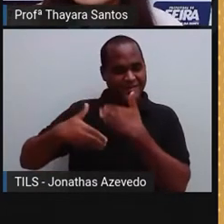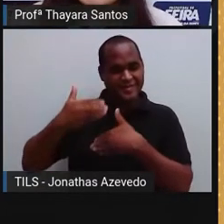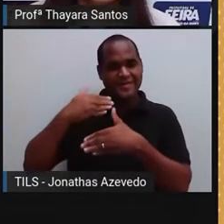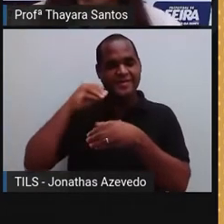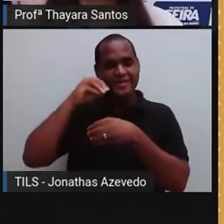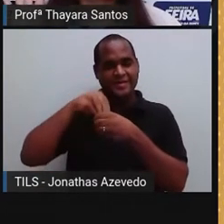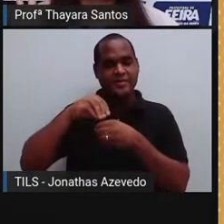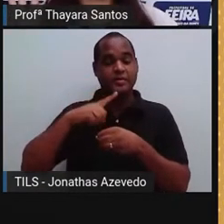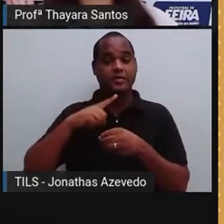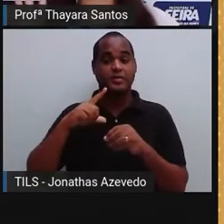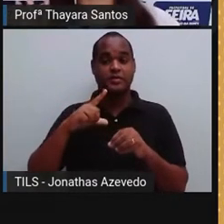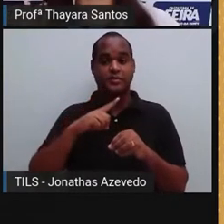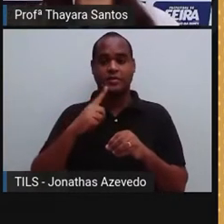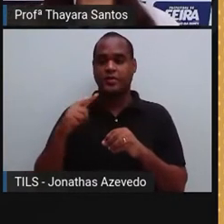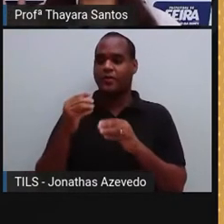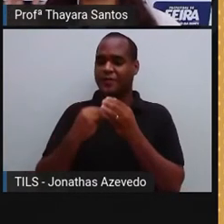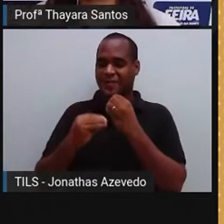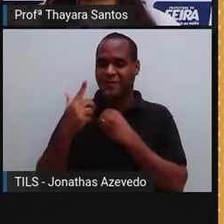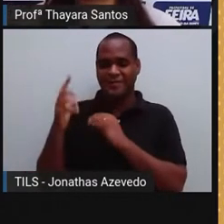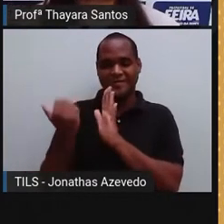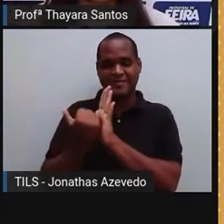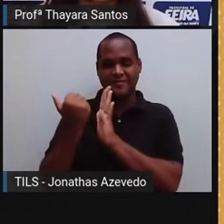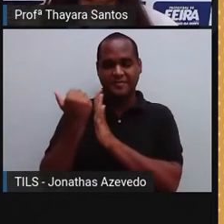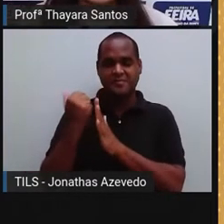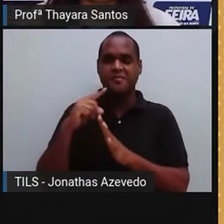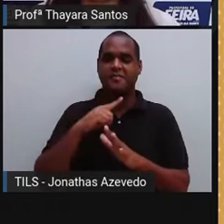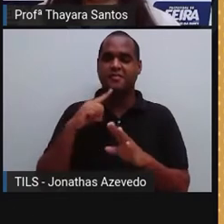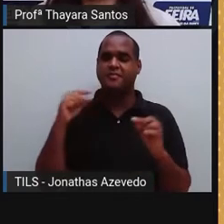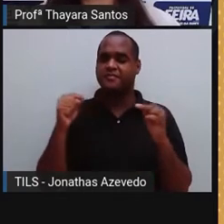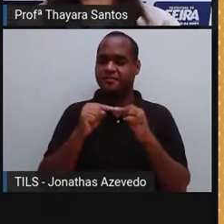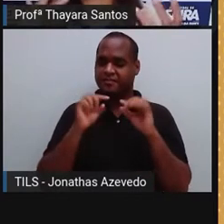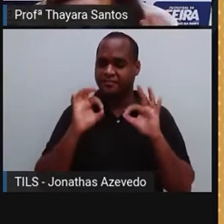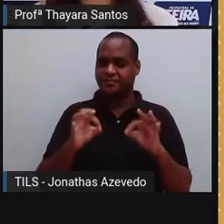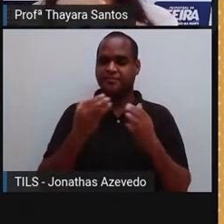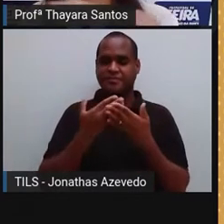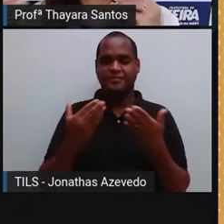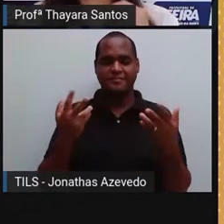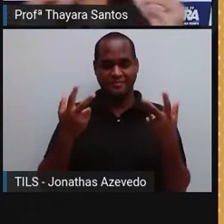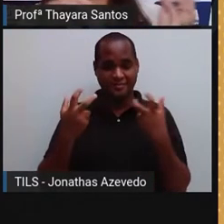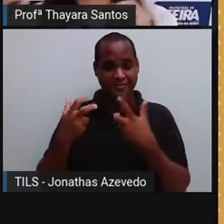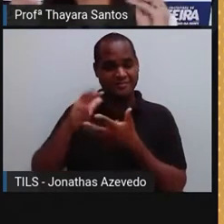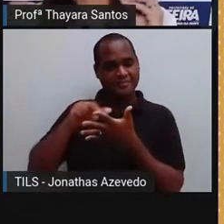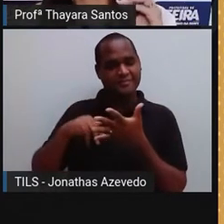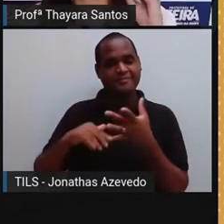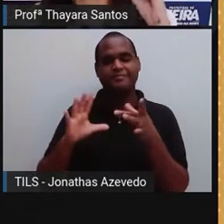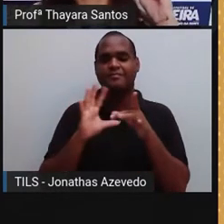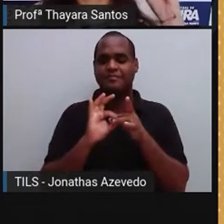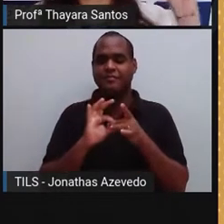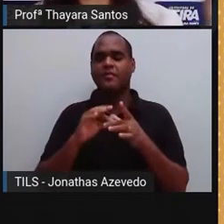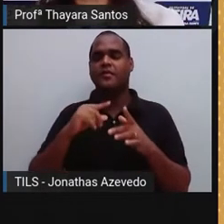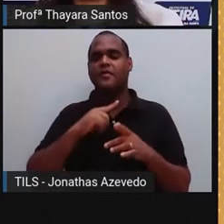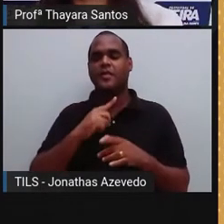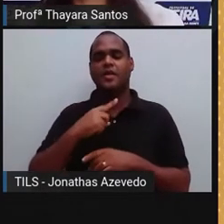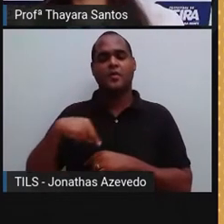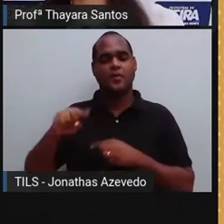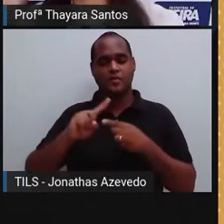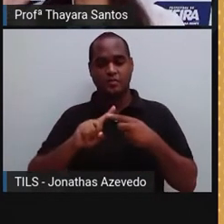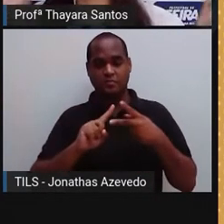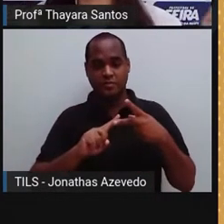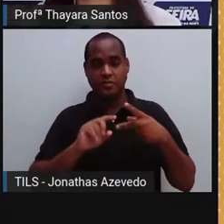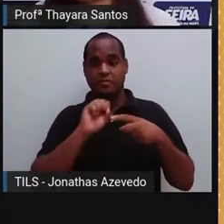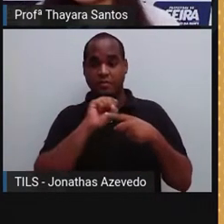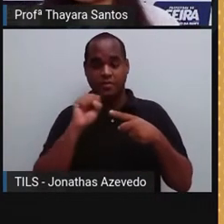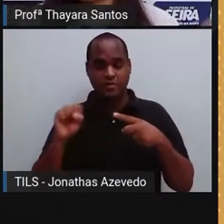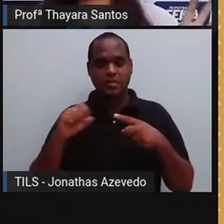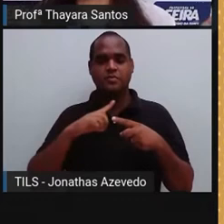tenha comido aquilo alguma vez na vida. Então, isso é muito bacana da gente perceber a integração que a gente tem entre o sistema sensorial